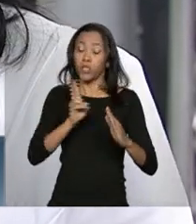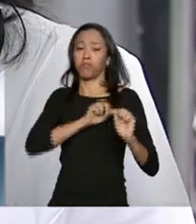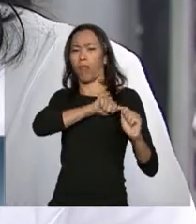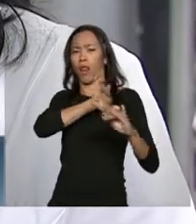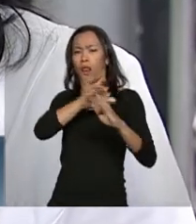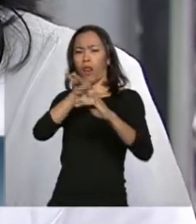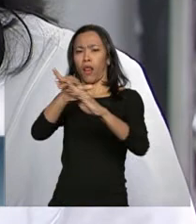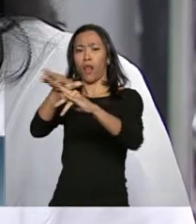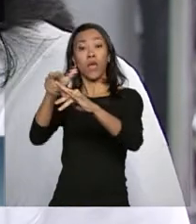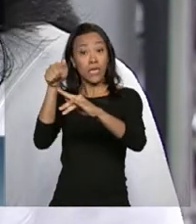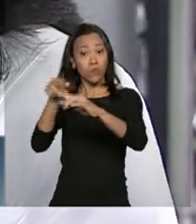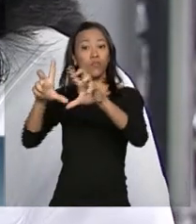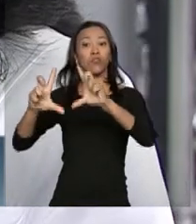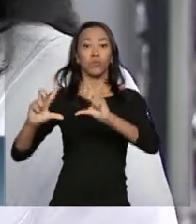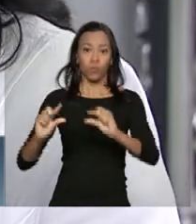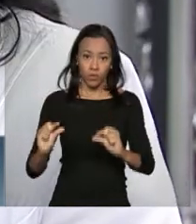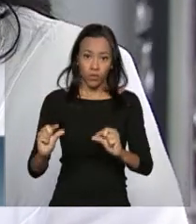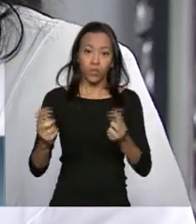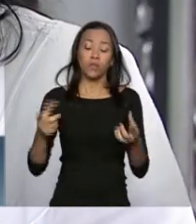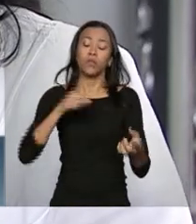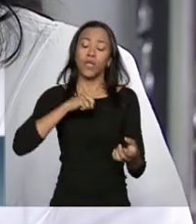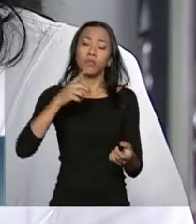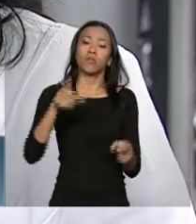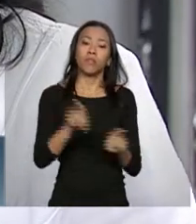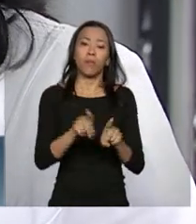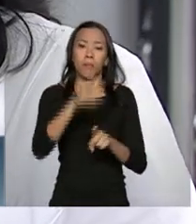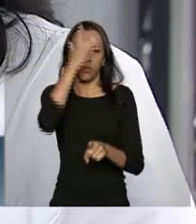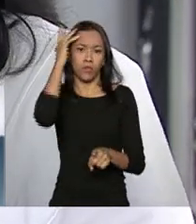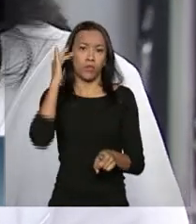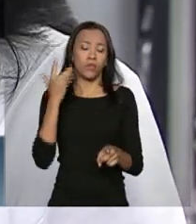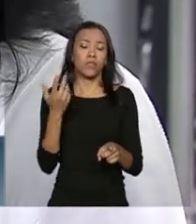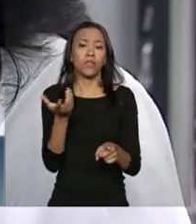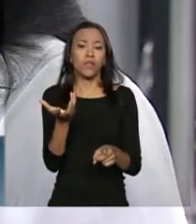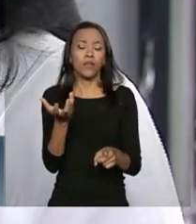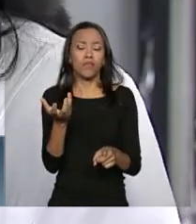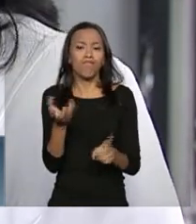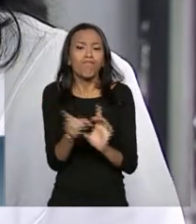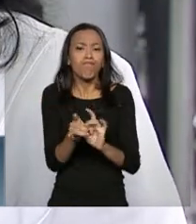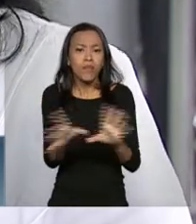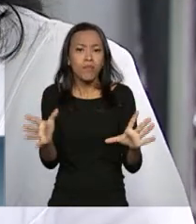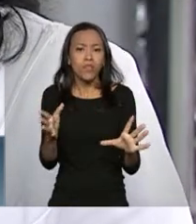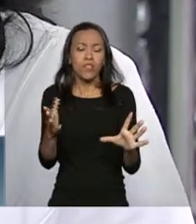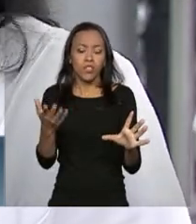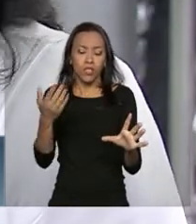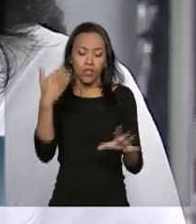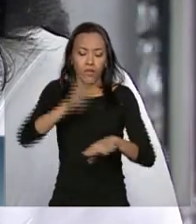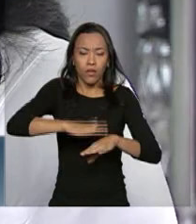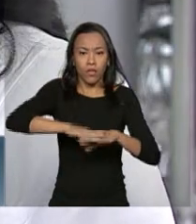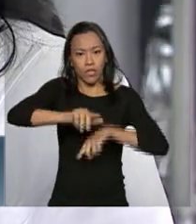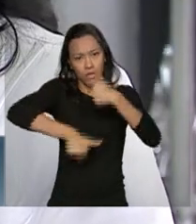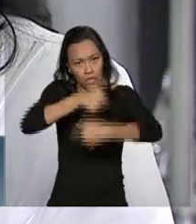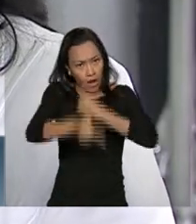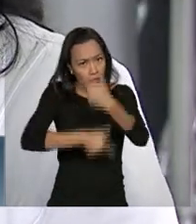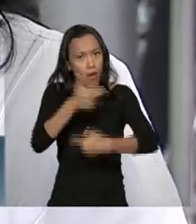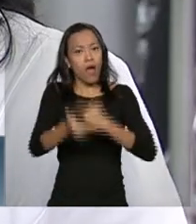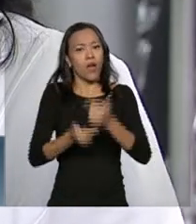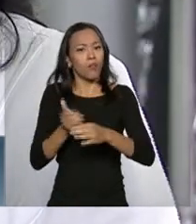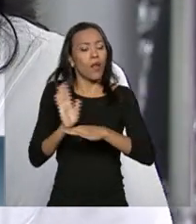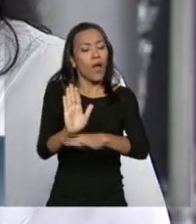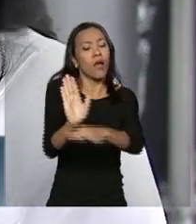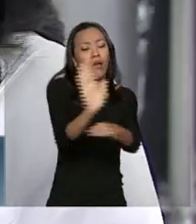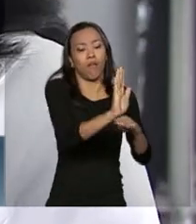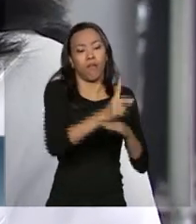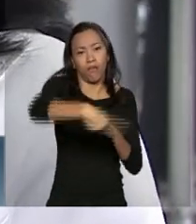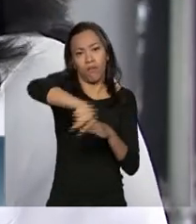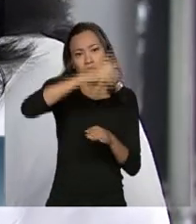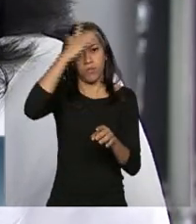fazendo os programas, permitindo que nós possamos implementar as ações da atenção básica, reforçando todo